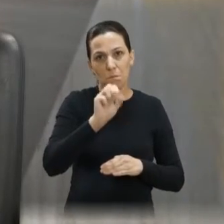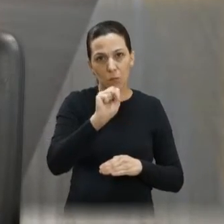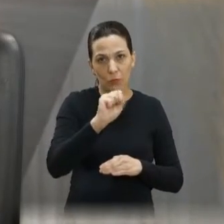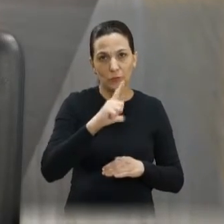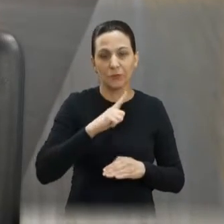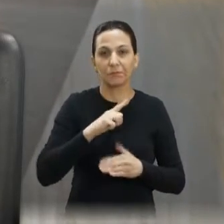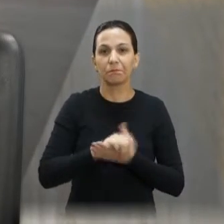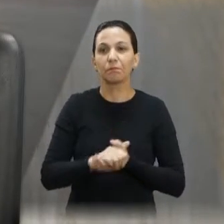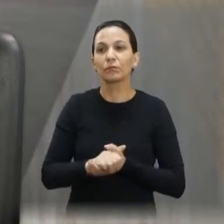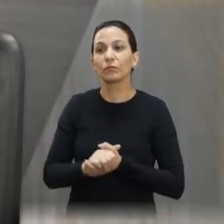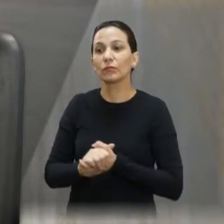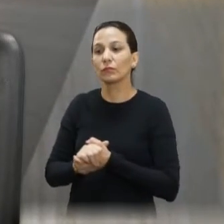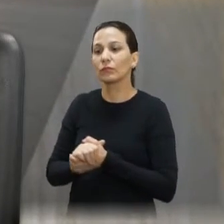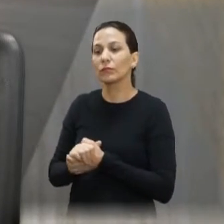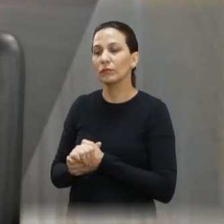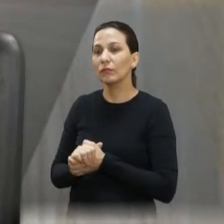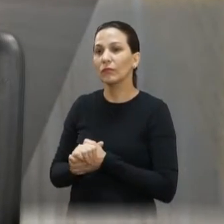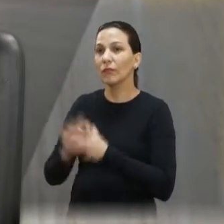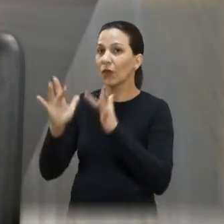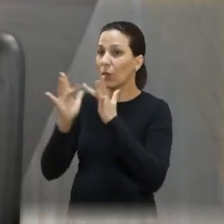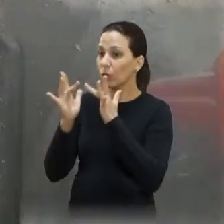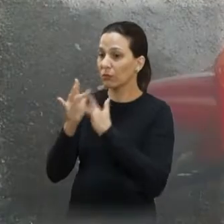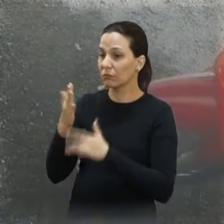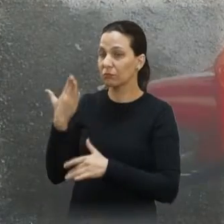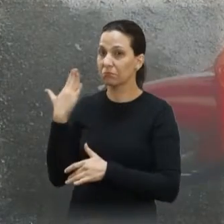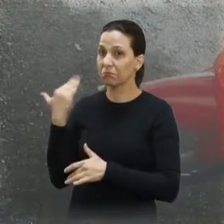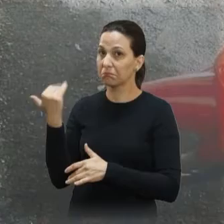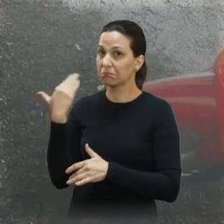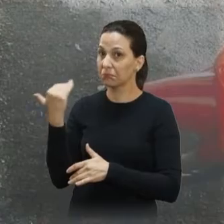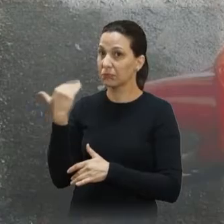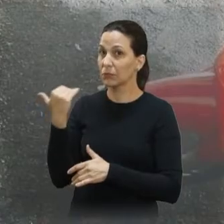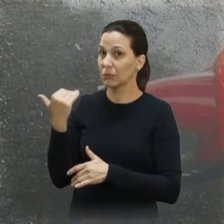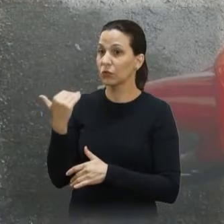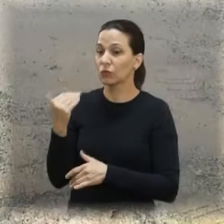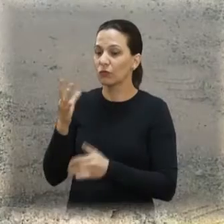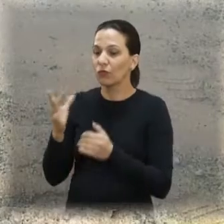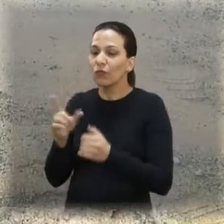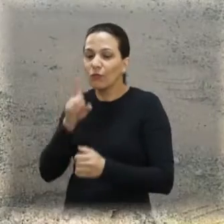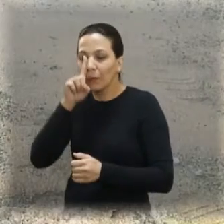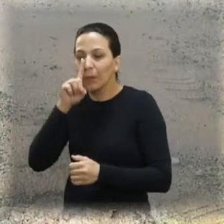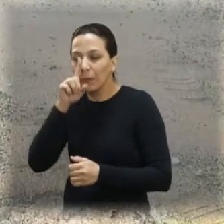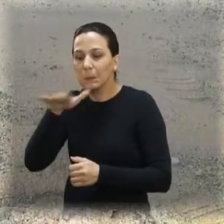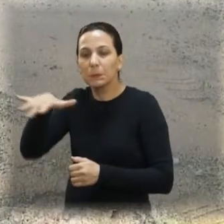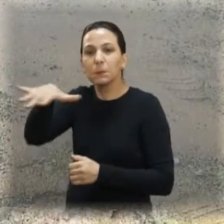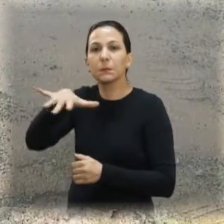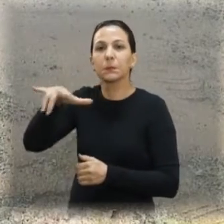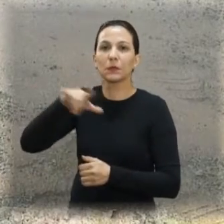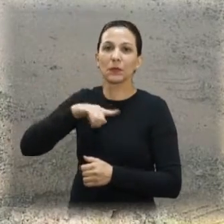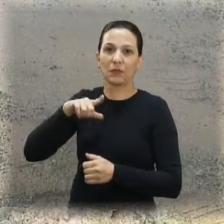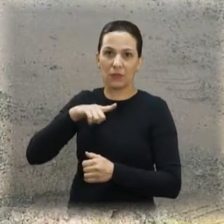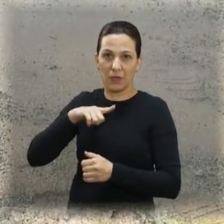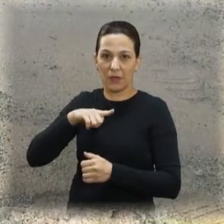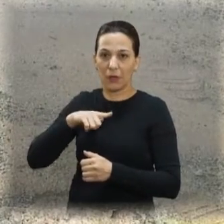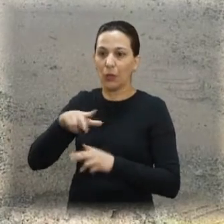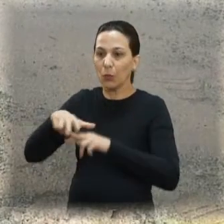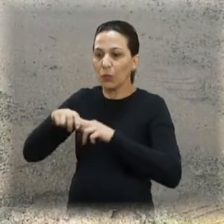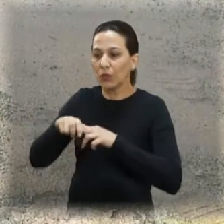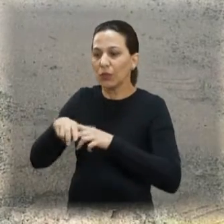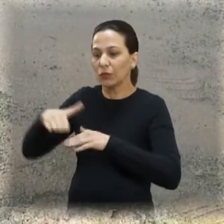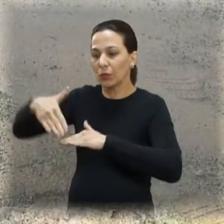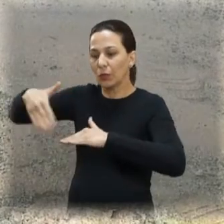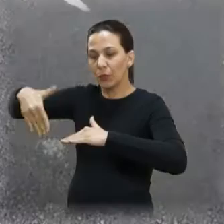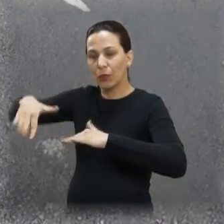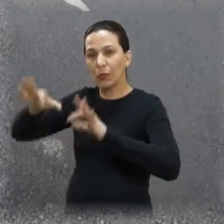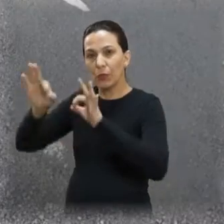pais também dos alunos, entraram em contato comigo pela falta de segurança de sinalização, também solicitei a revitalização da sinalização de solo.